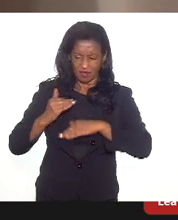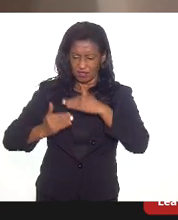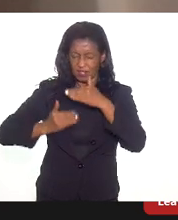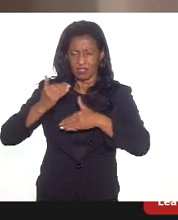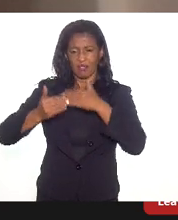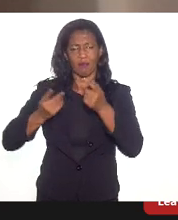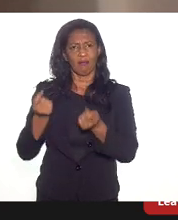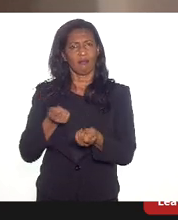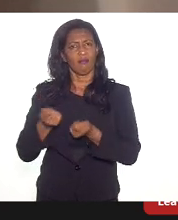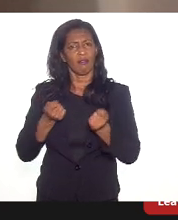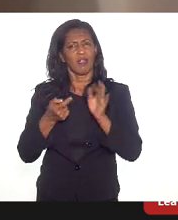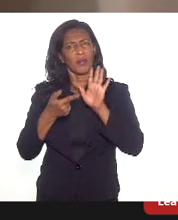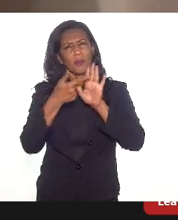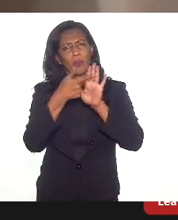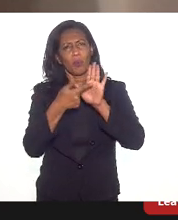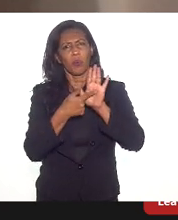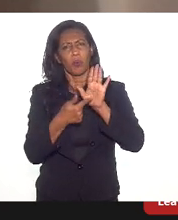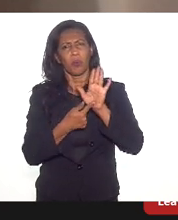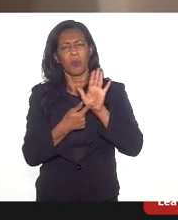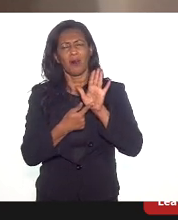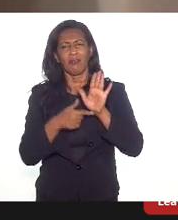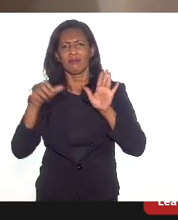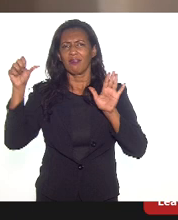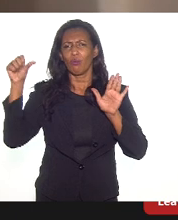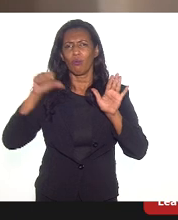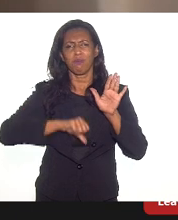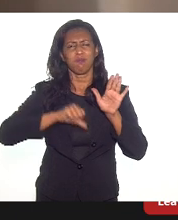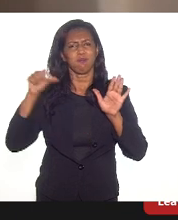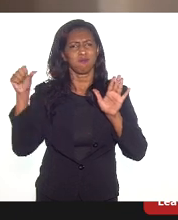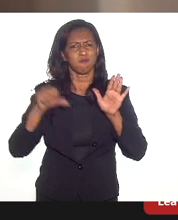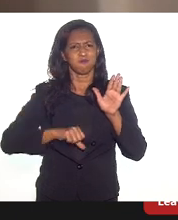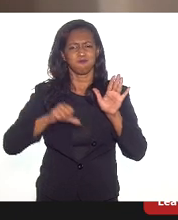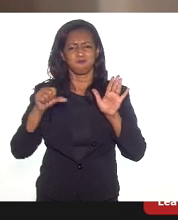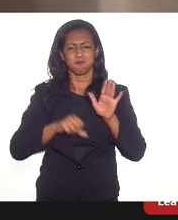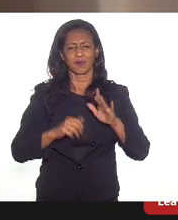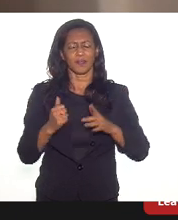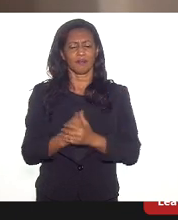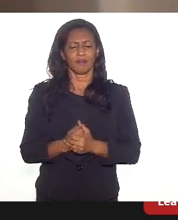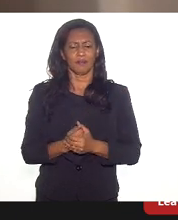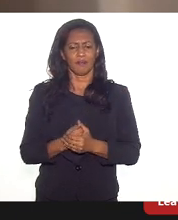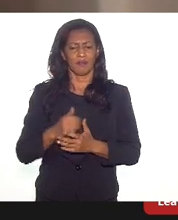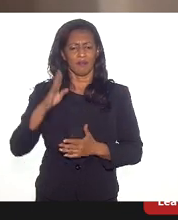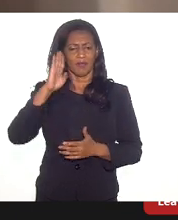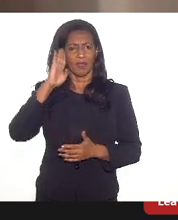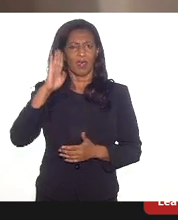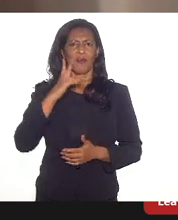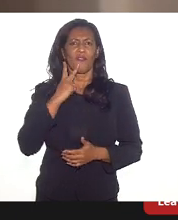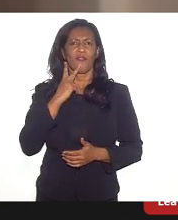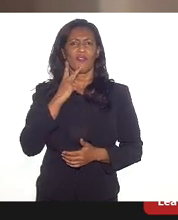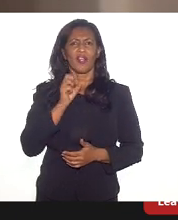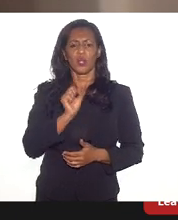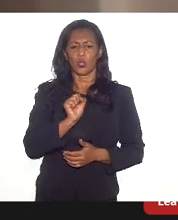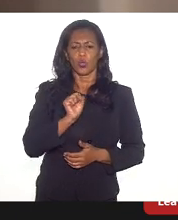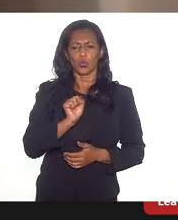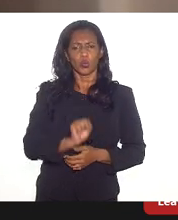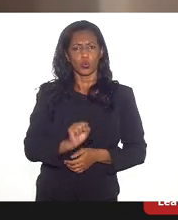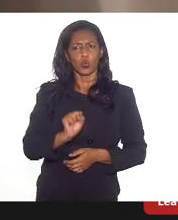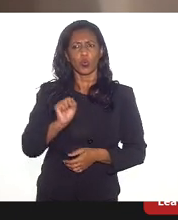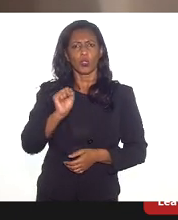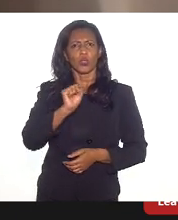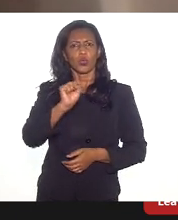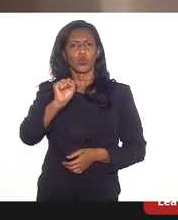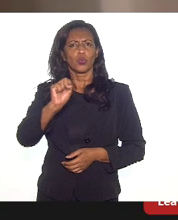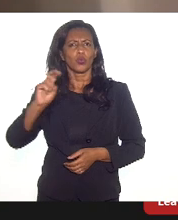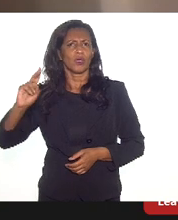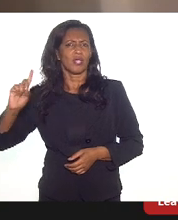indicadores sociais tão ruins, olhando aí o âmbito principalmente do Suíço e Deste, mas mesmo outras regiões mais pobres,